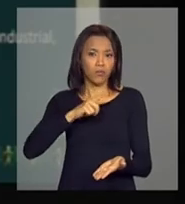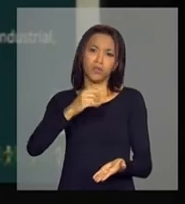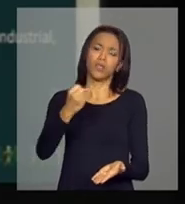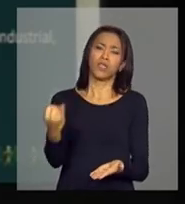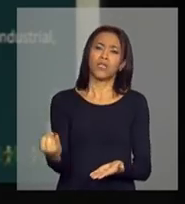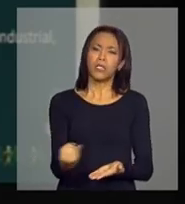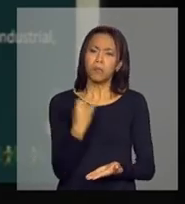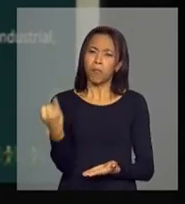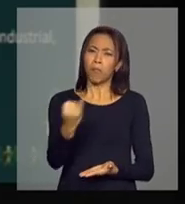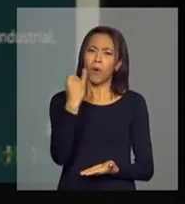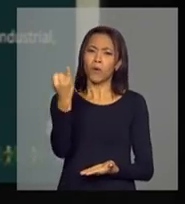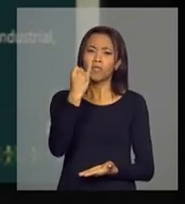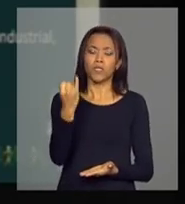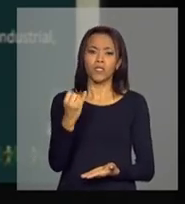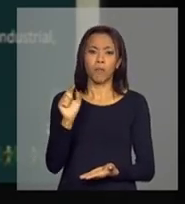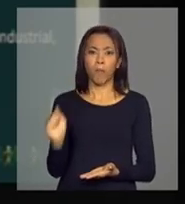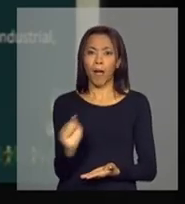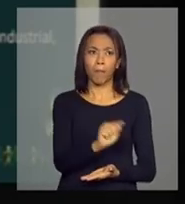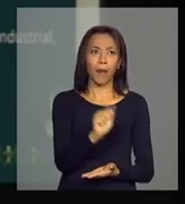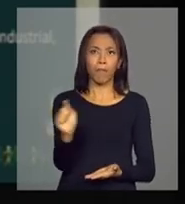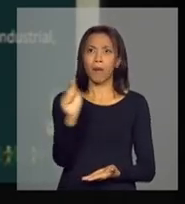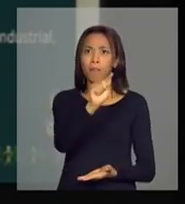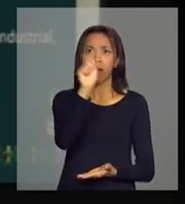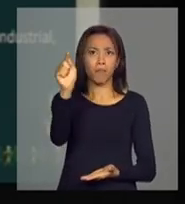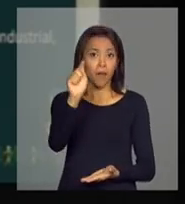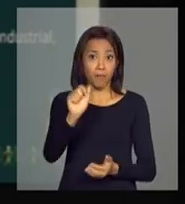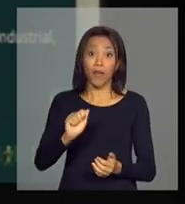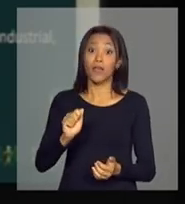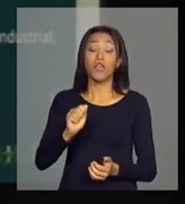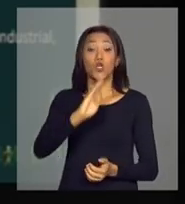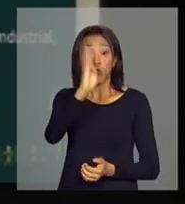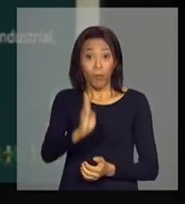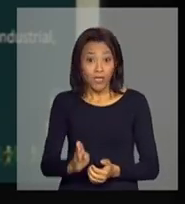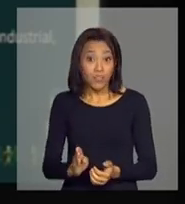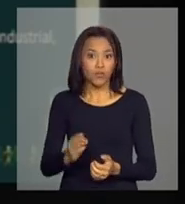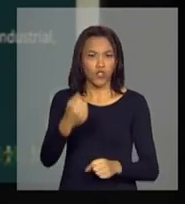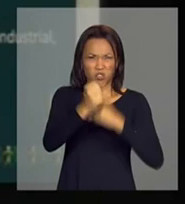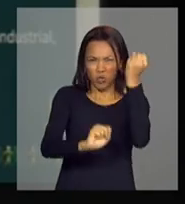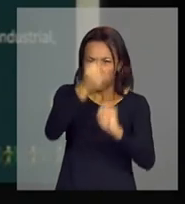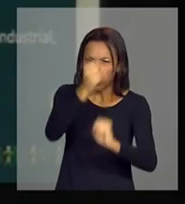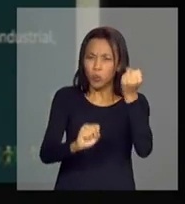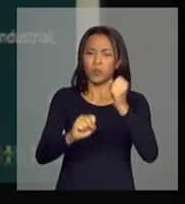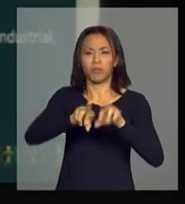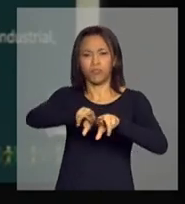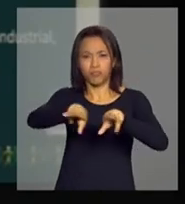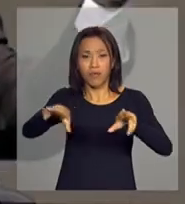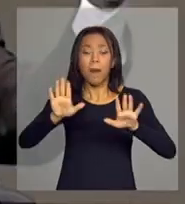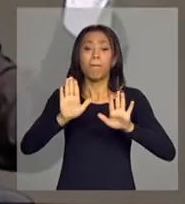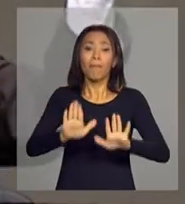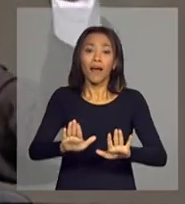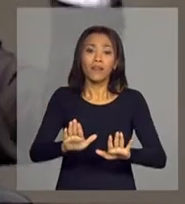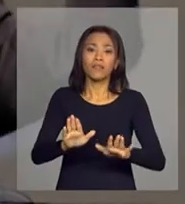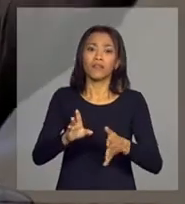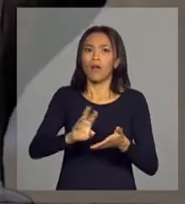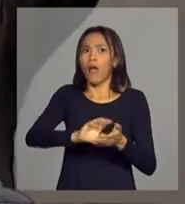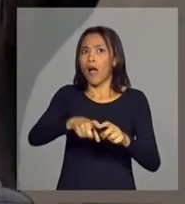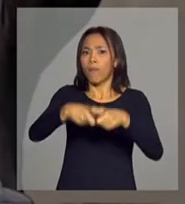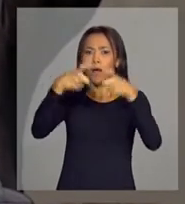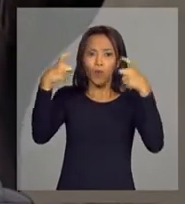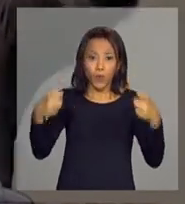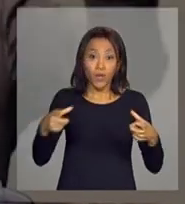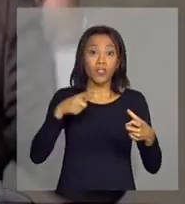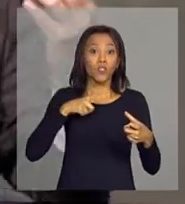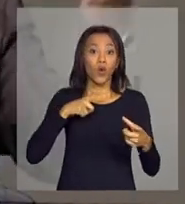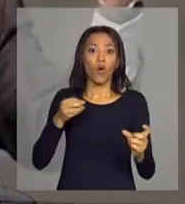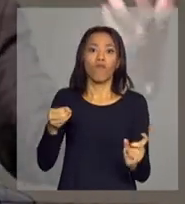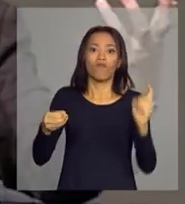pontos de dinamismo espalhados pelo Brasil, mas são pontos de dinamismo fragmentados, muitos vinculados diretamente ao